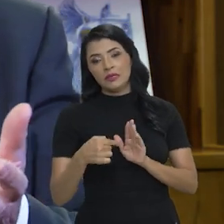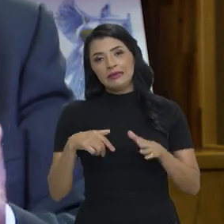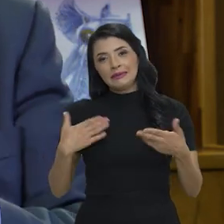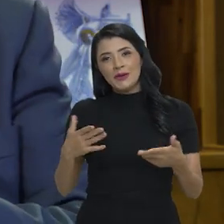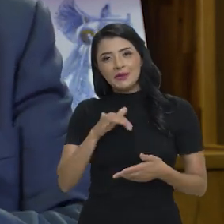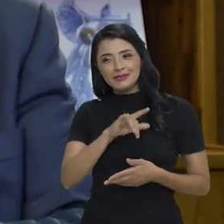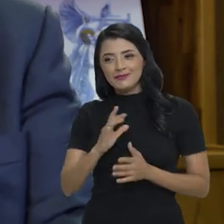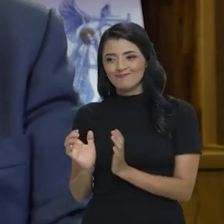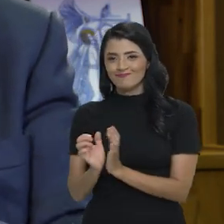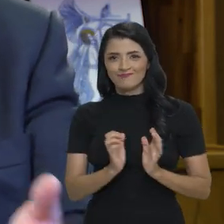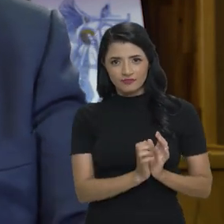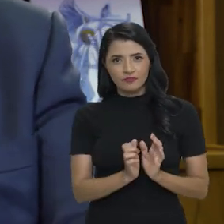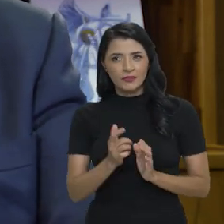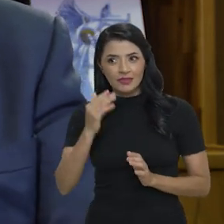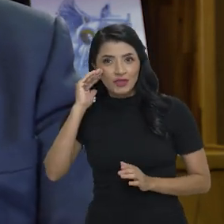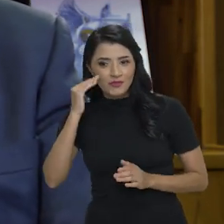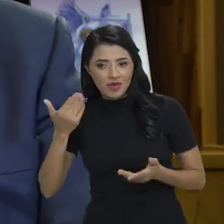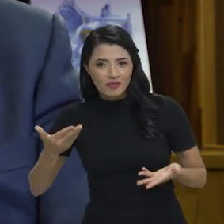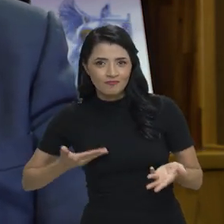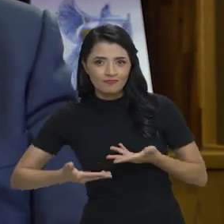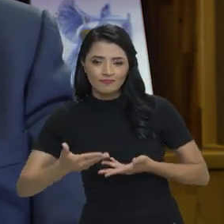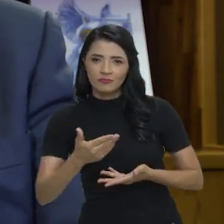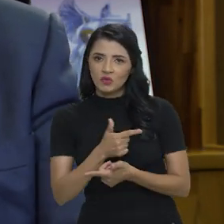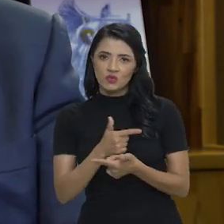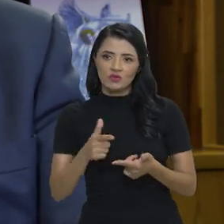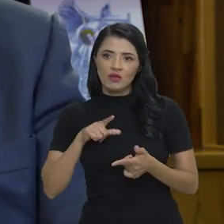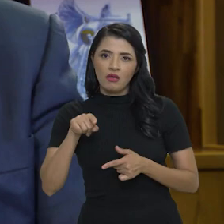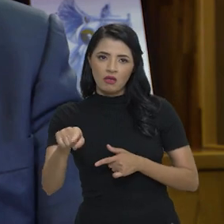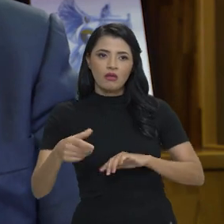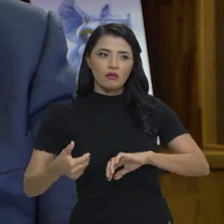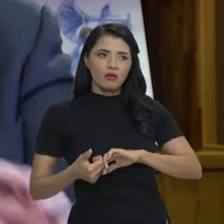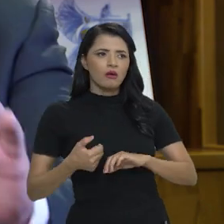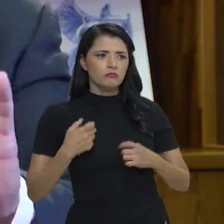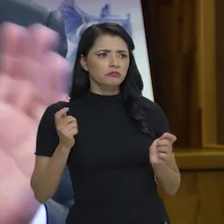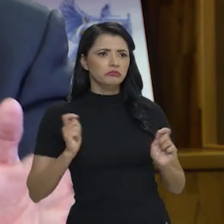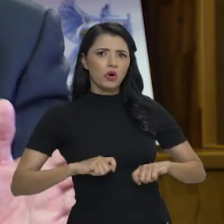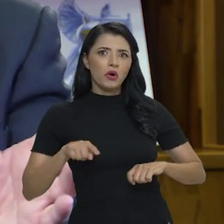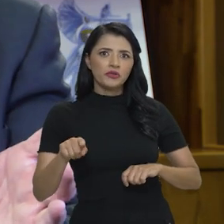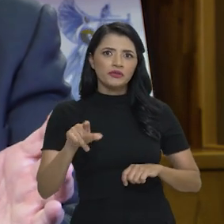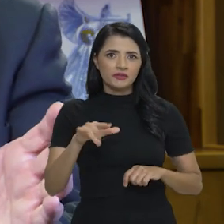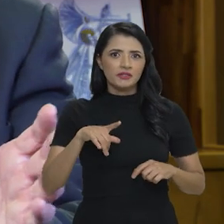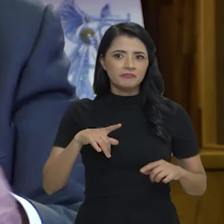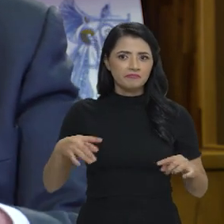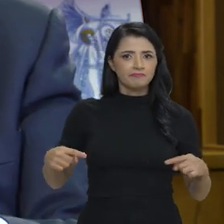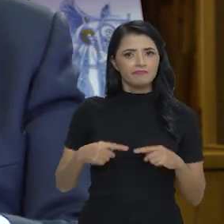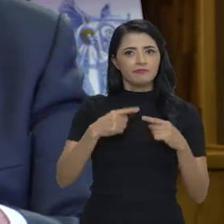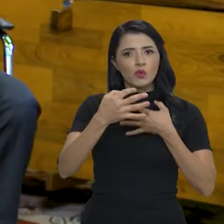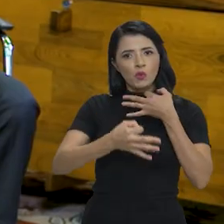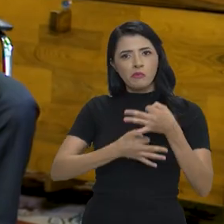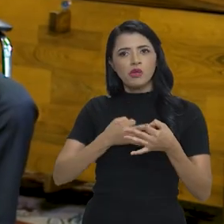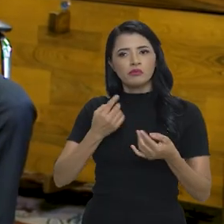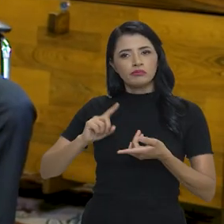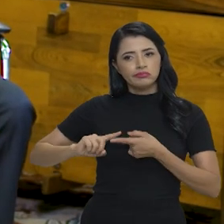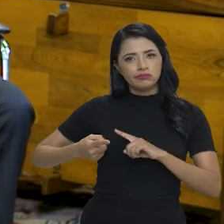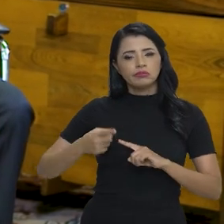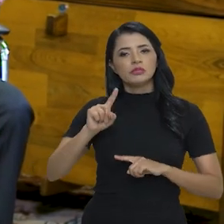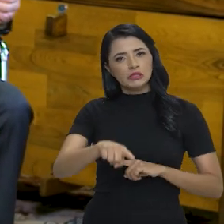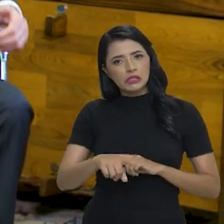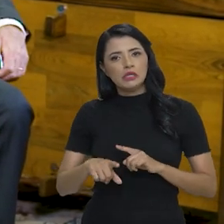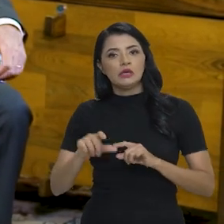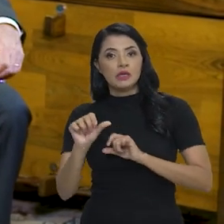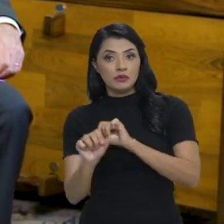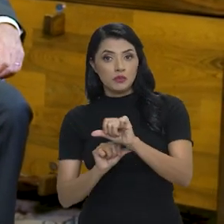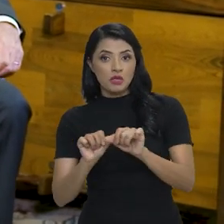Então, se as bancadas construam entendimento, não tem por que o parlamento dizer que isso não serve. Se o argumento da